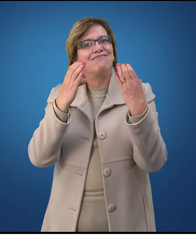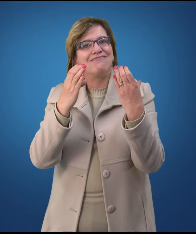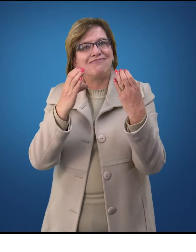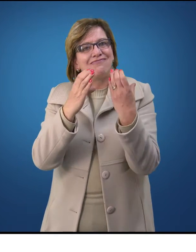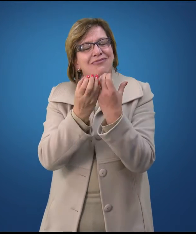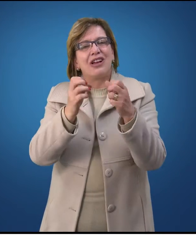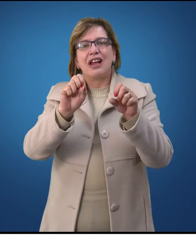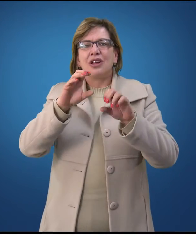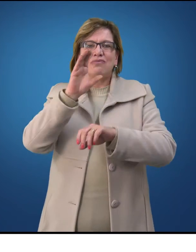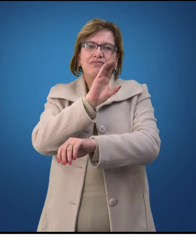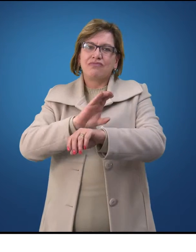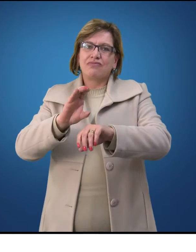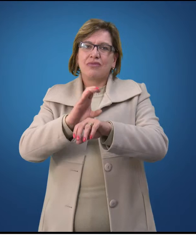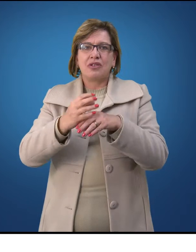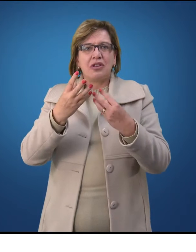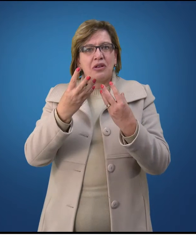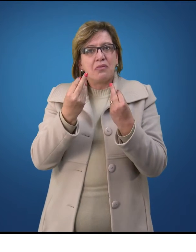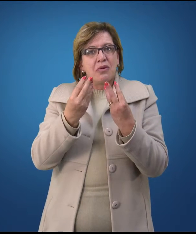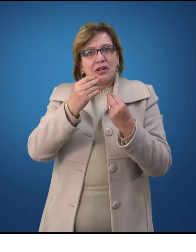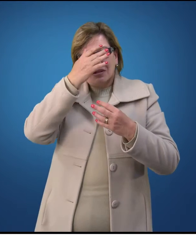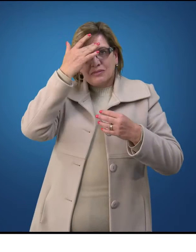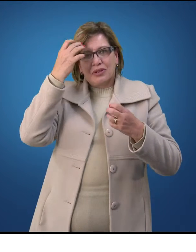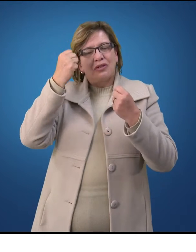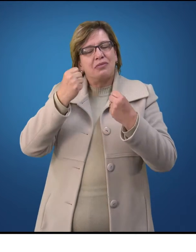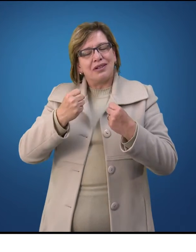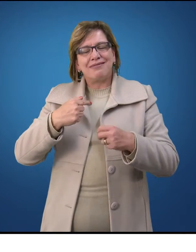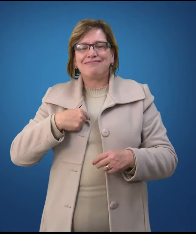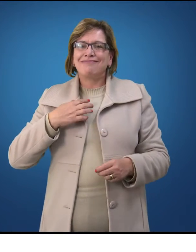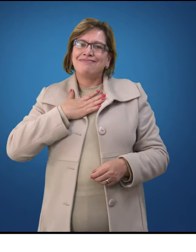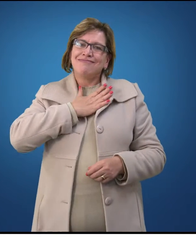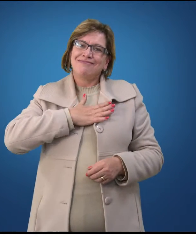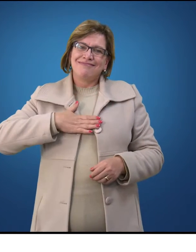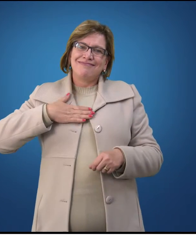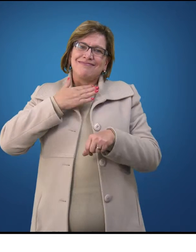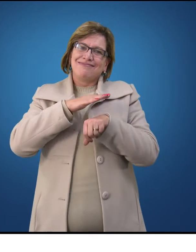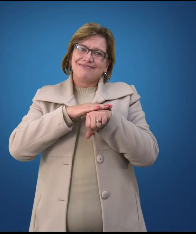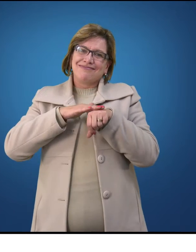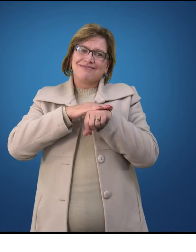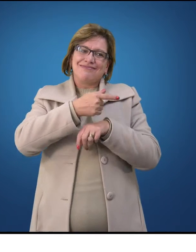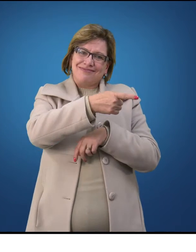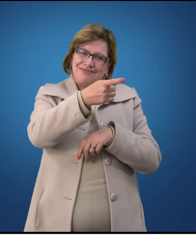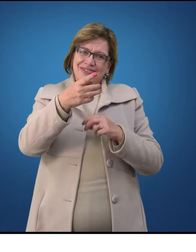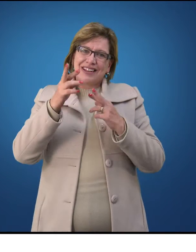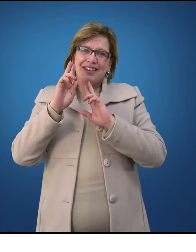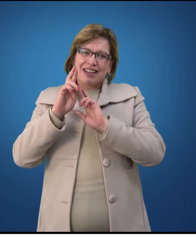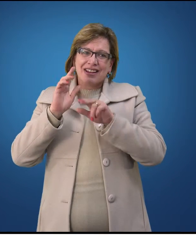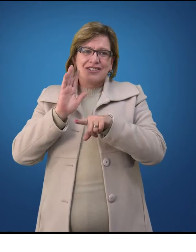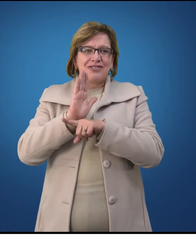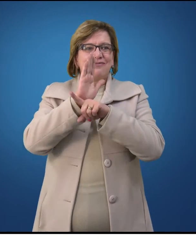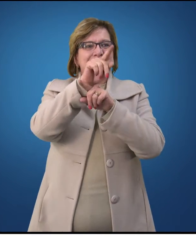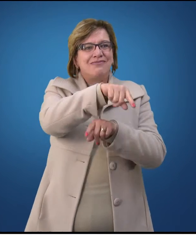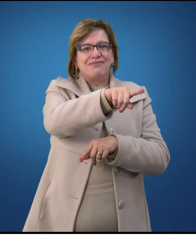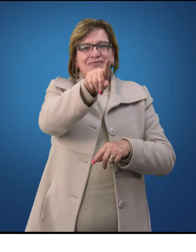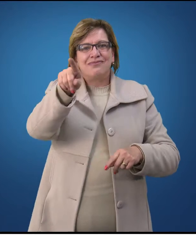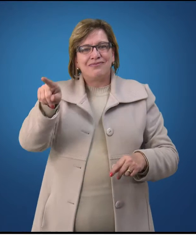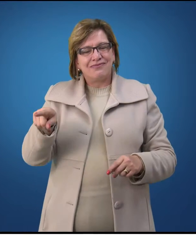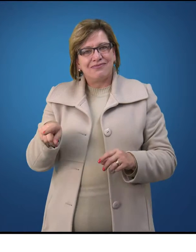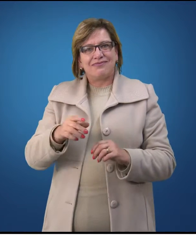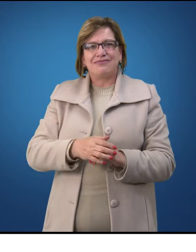bem maior de pessoas. Foi um prazer ter conversado com vocês. Espero ter ajudado. Até mais!